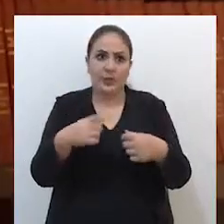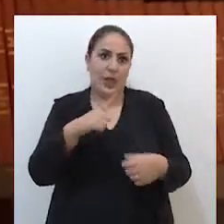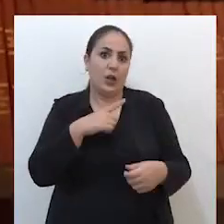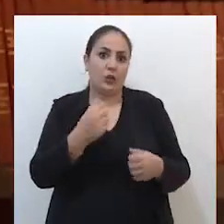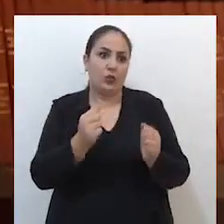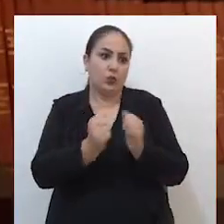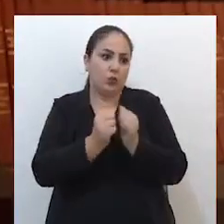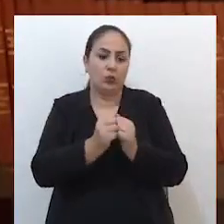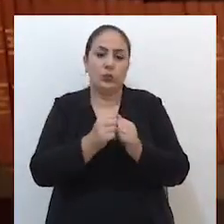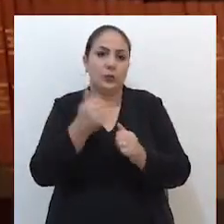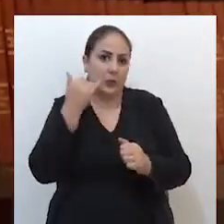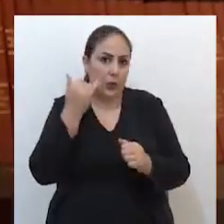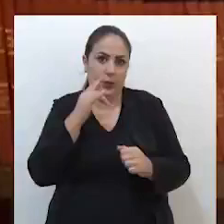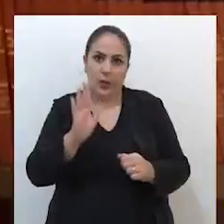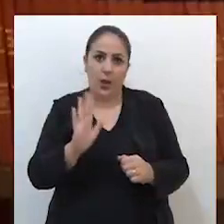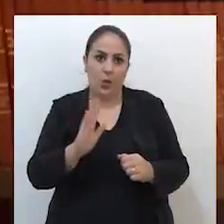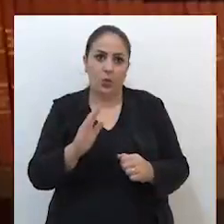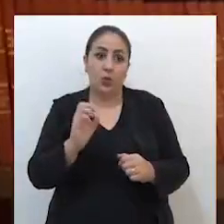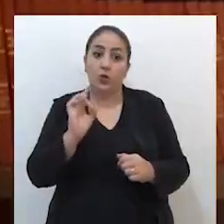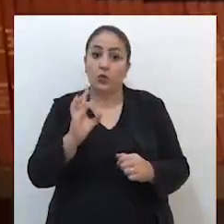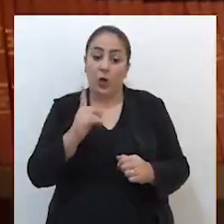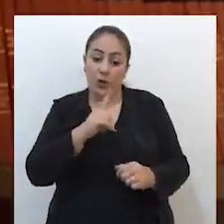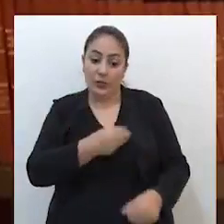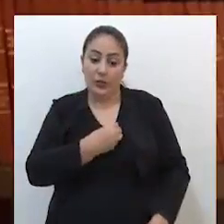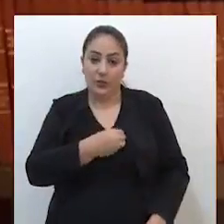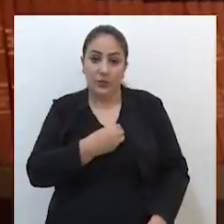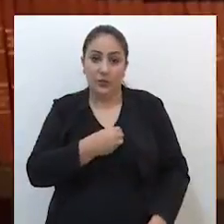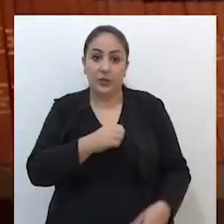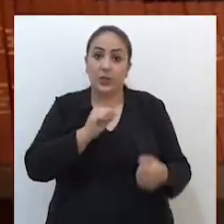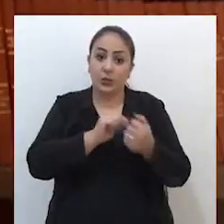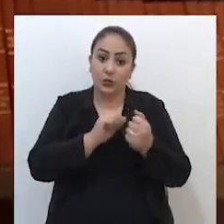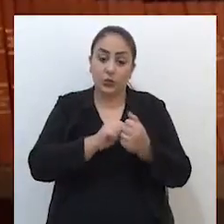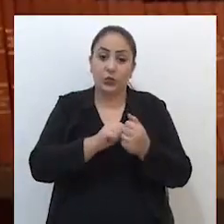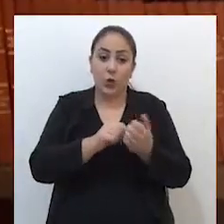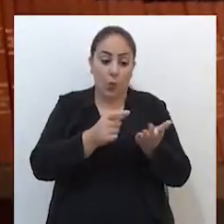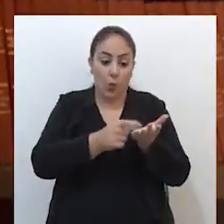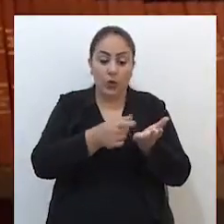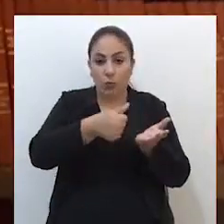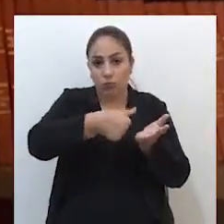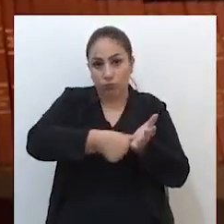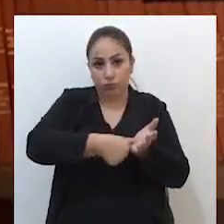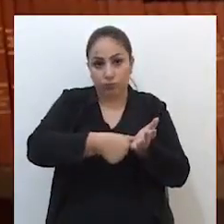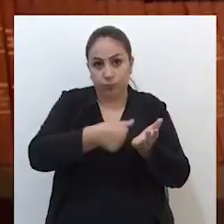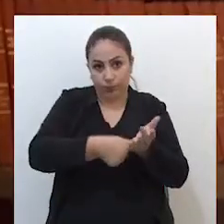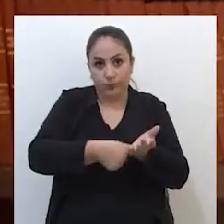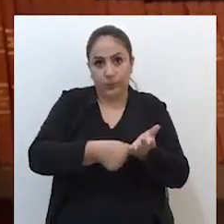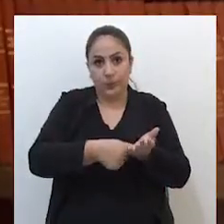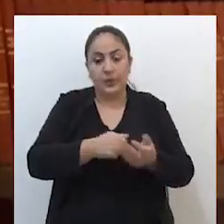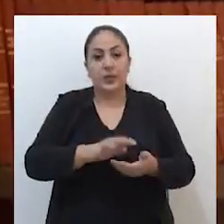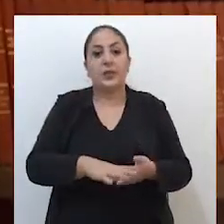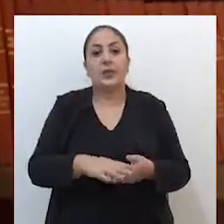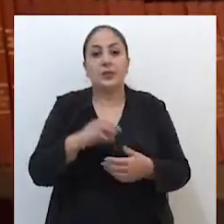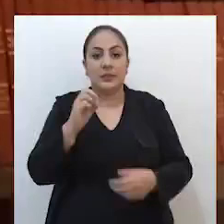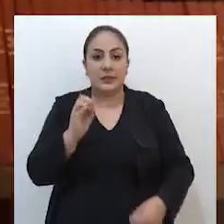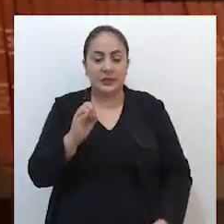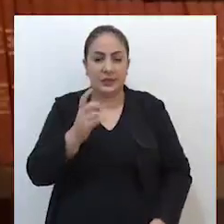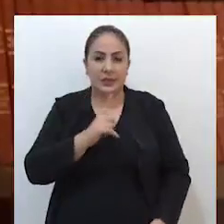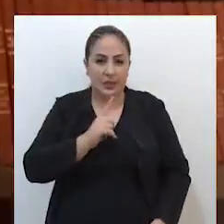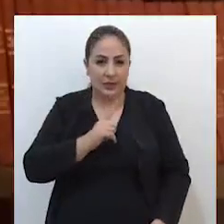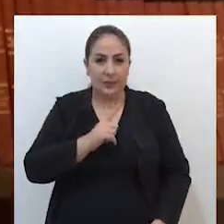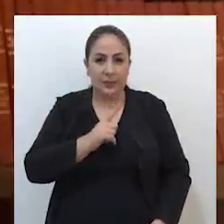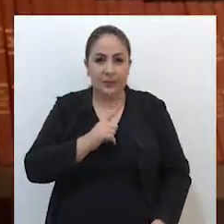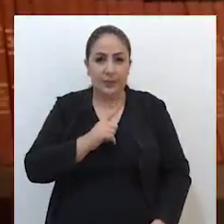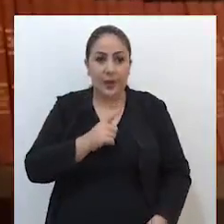precisa estar com o celular, você fica com o botão de pânico junto com você e diante da